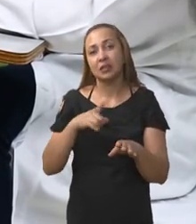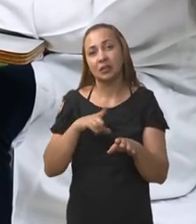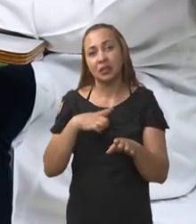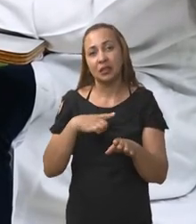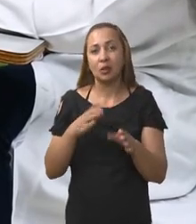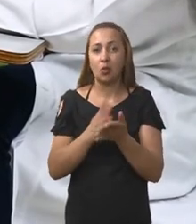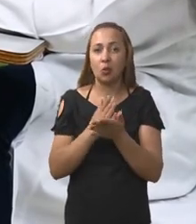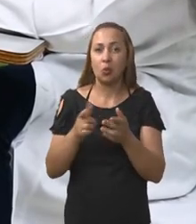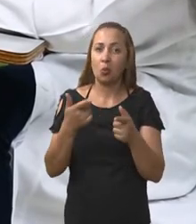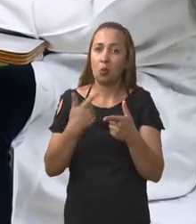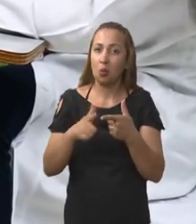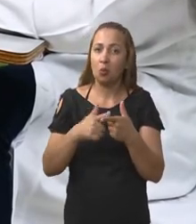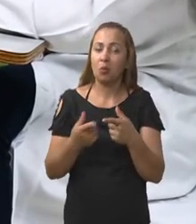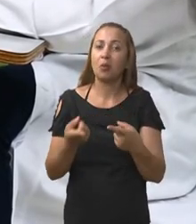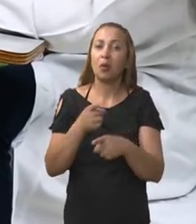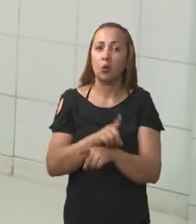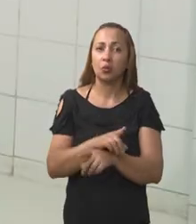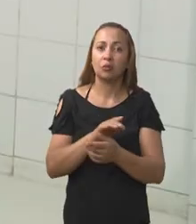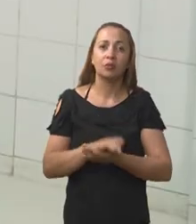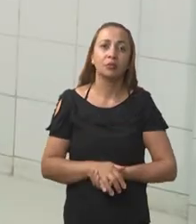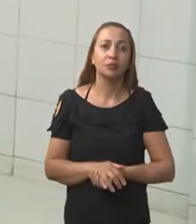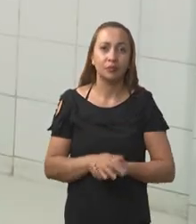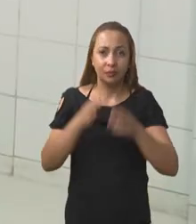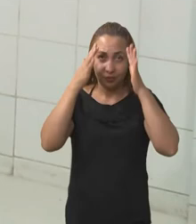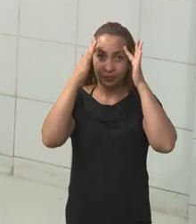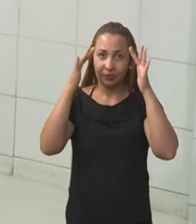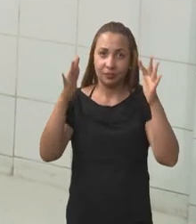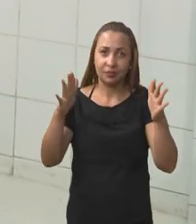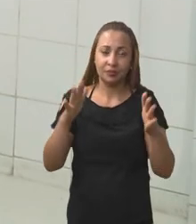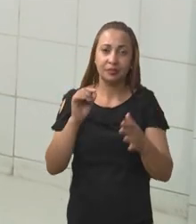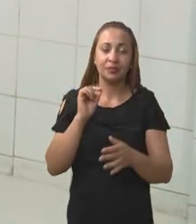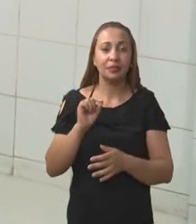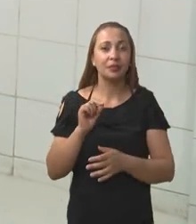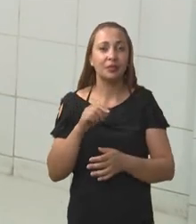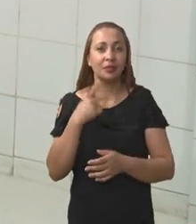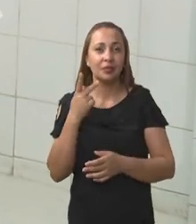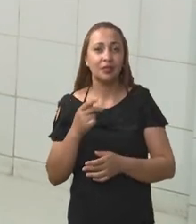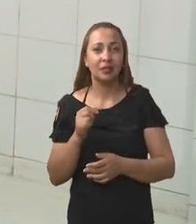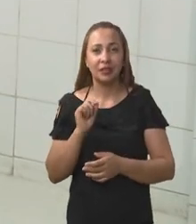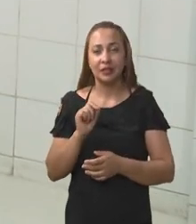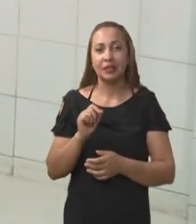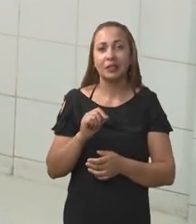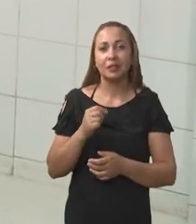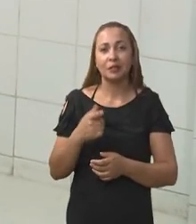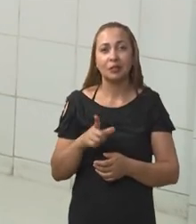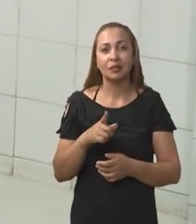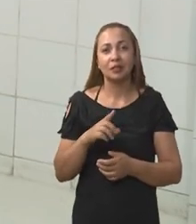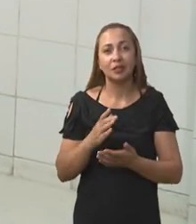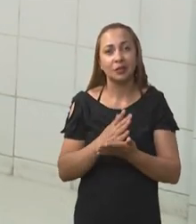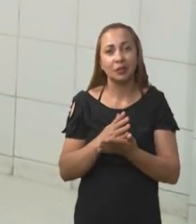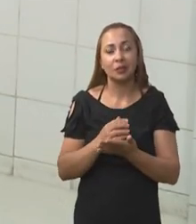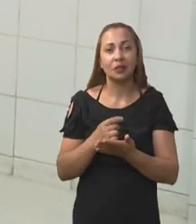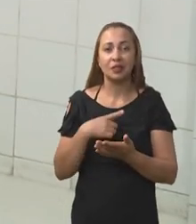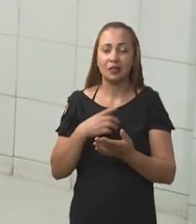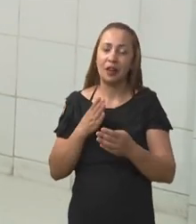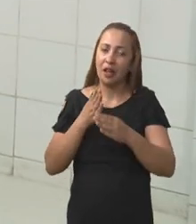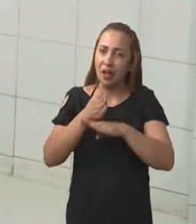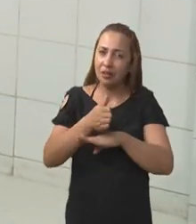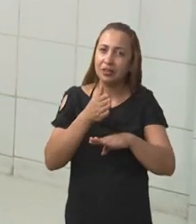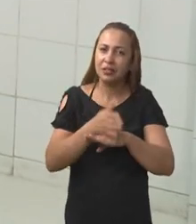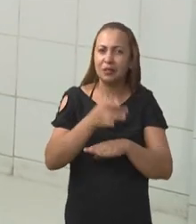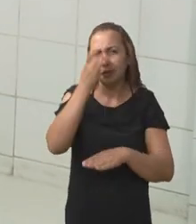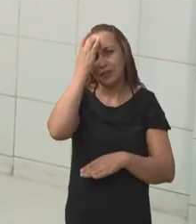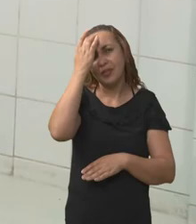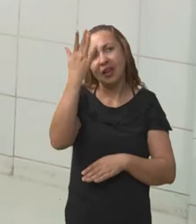relatados na literatura. Imaginava, como eu falei, eu imaginava que fosse algo que tornasse mais acessível,